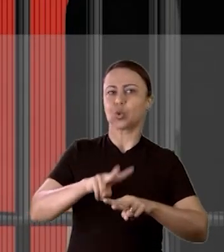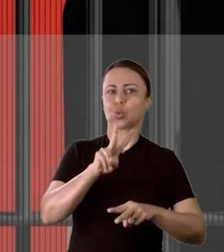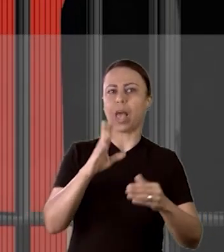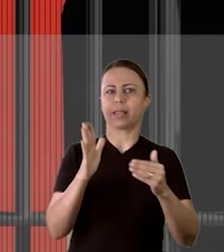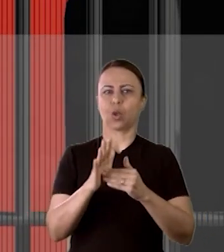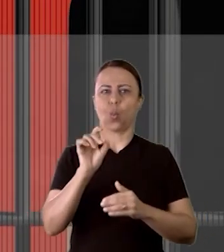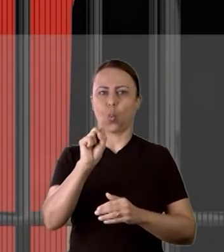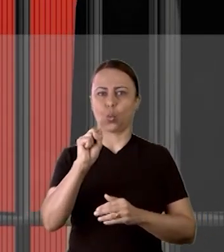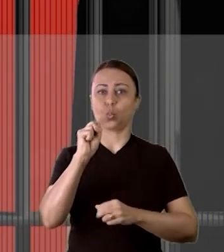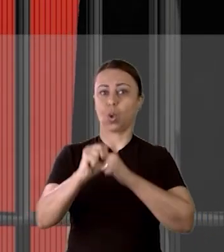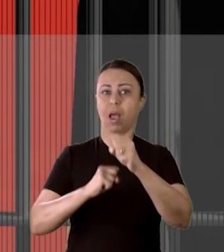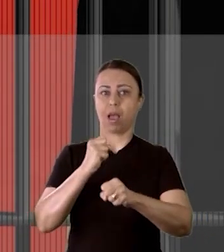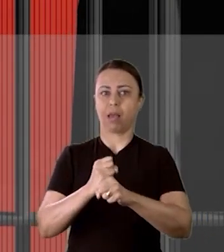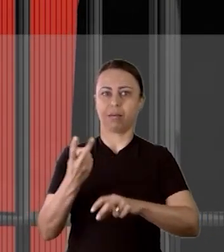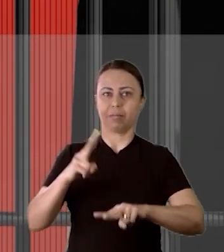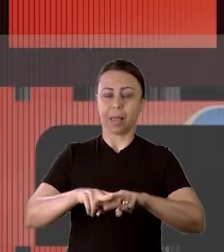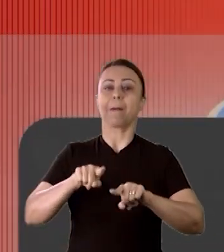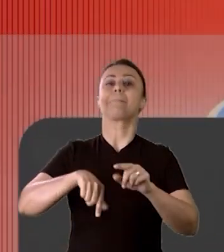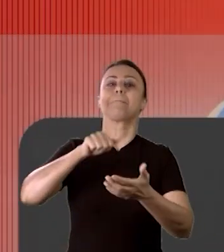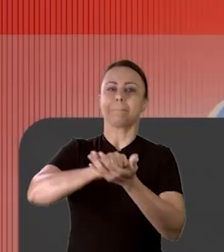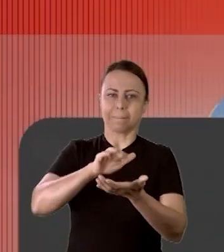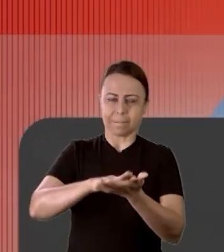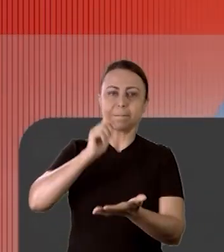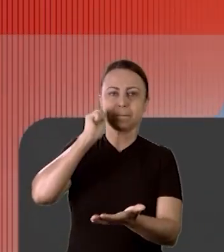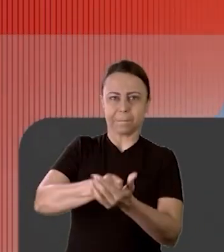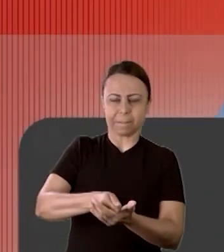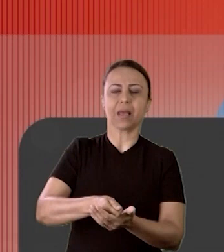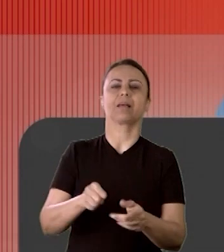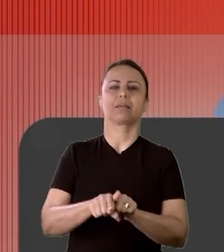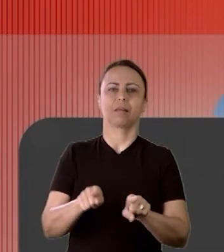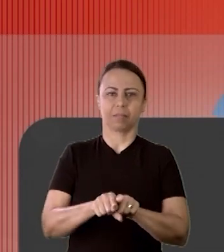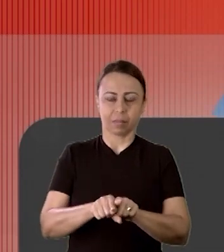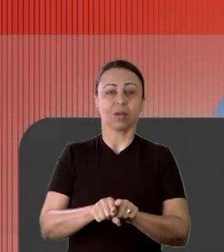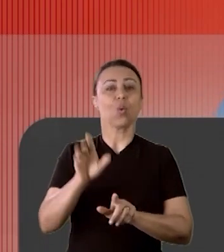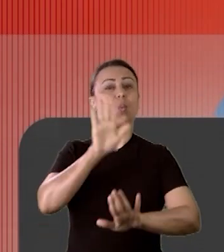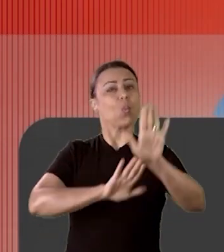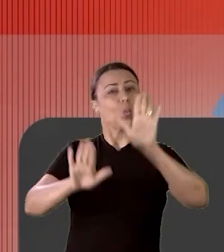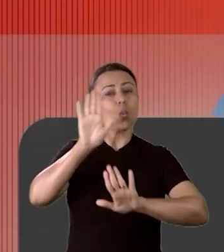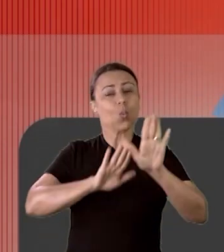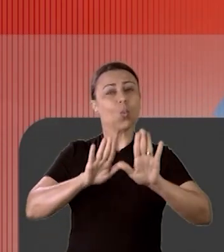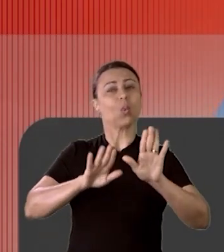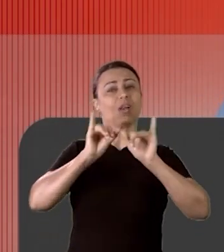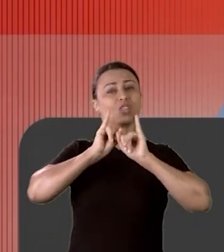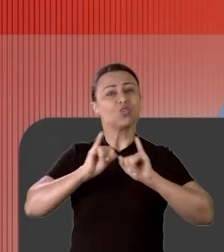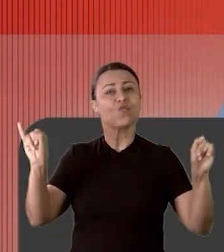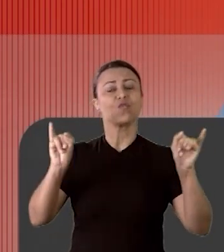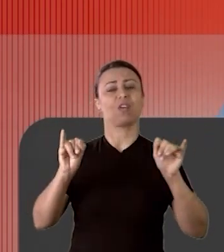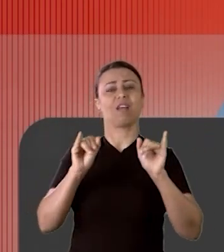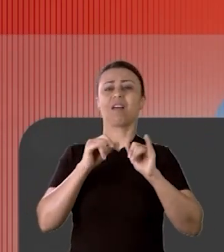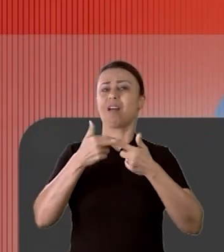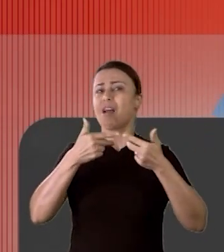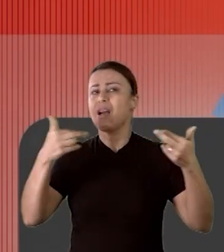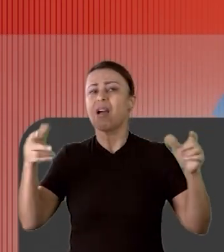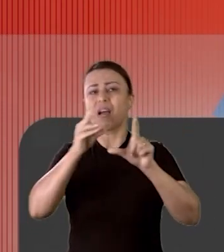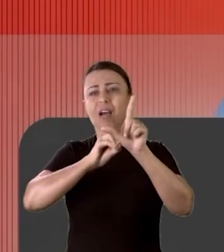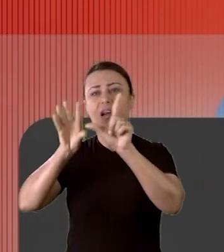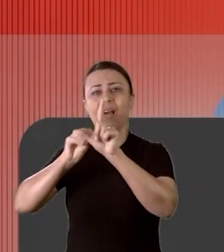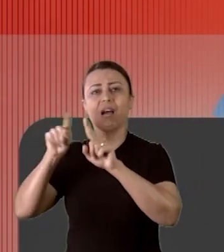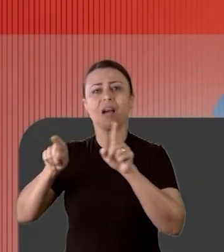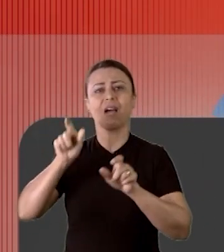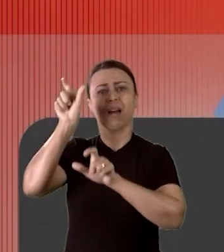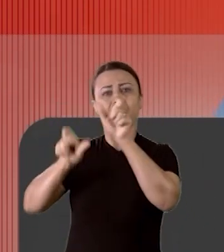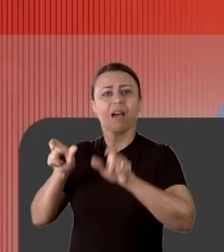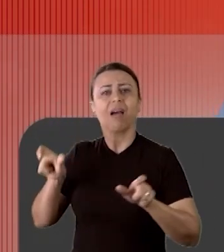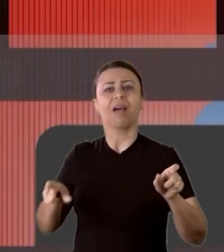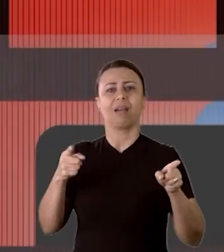prisão, além de pagar multa. Por isso, muito cuidado na hora de divulgar informações sobre candidatos